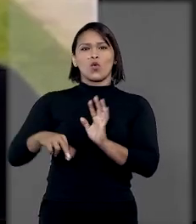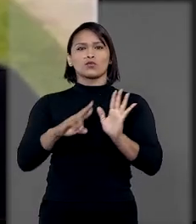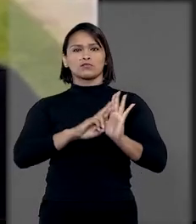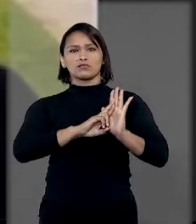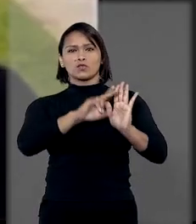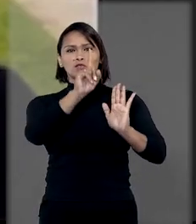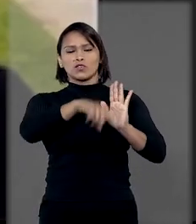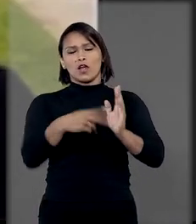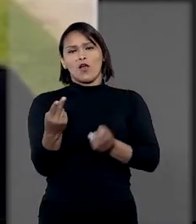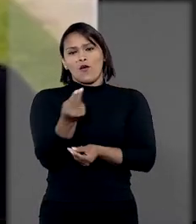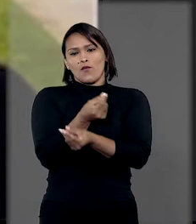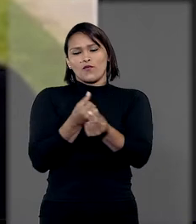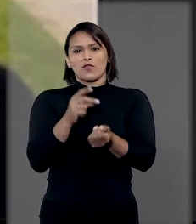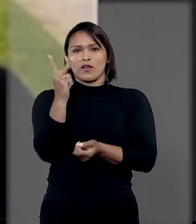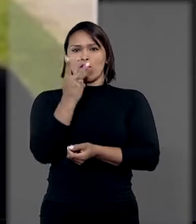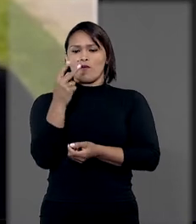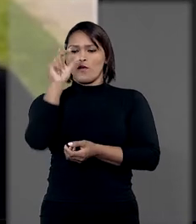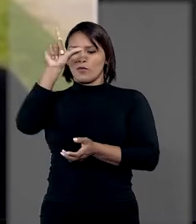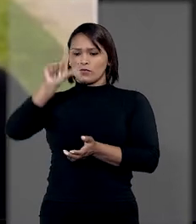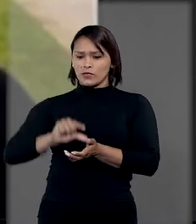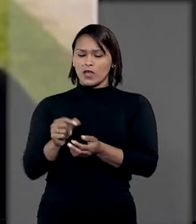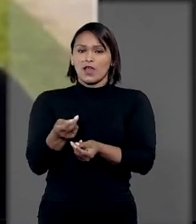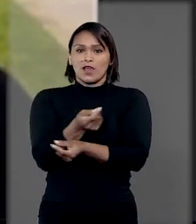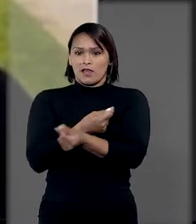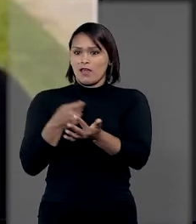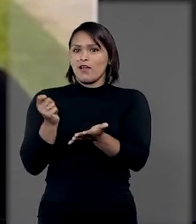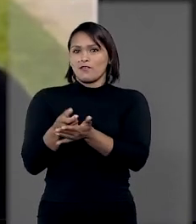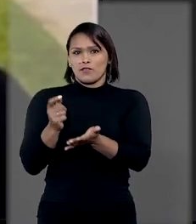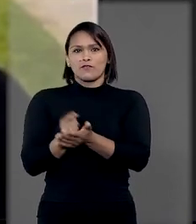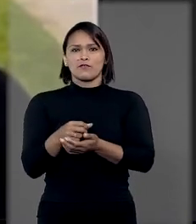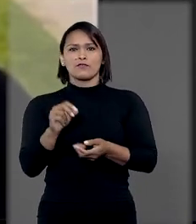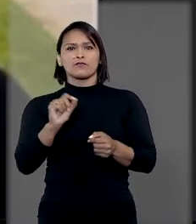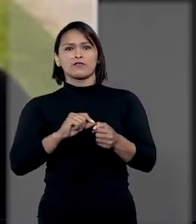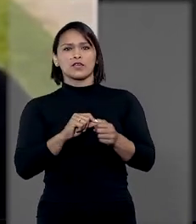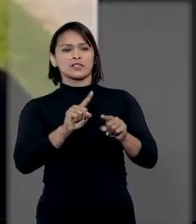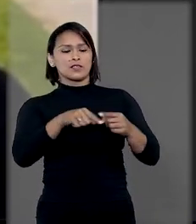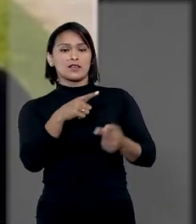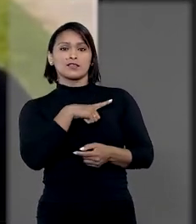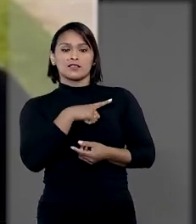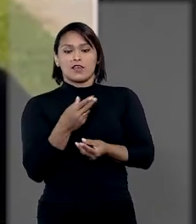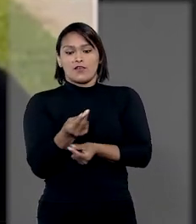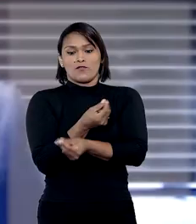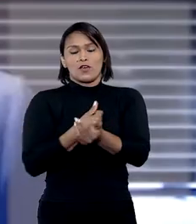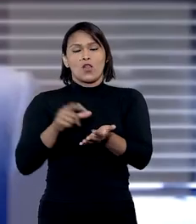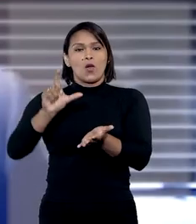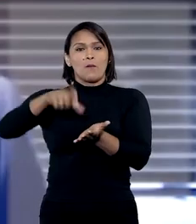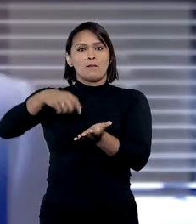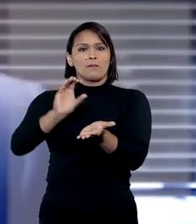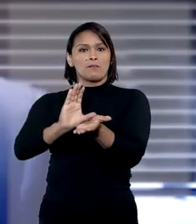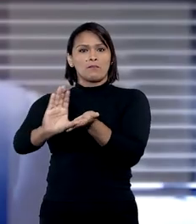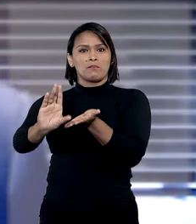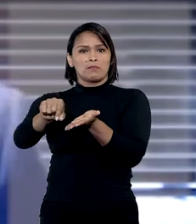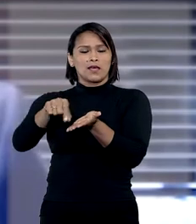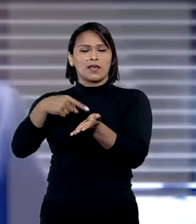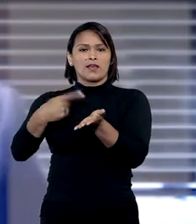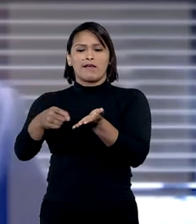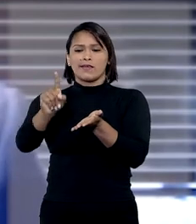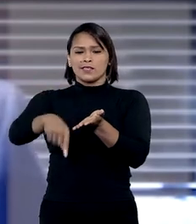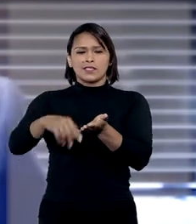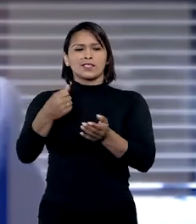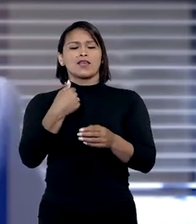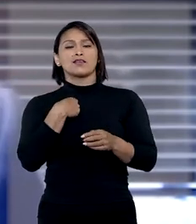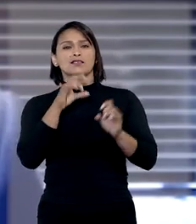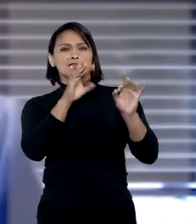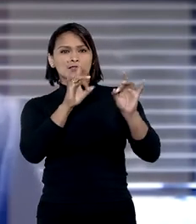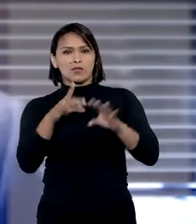titular o valor mínimo correspondente aos gastos por ele efetuados, caso haja saldo para tanto. Esse advogado especialista em direito